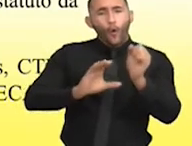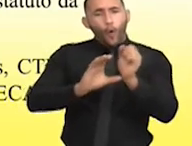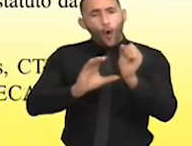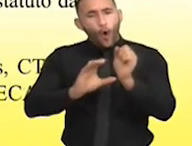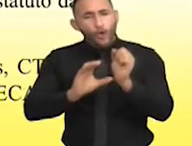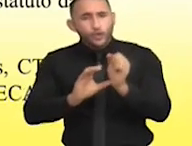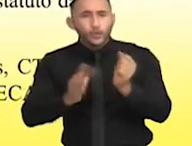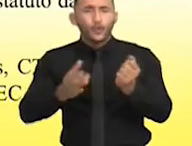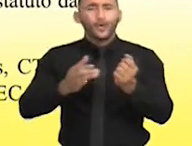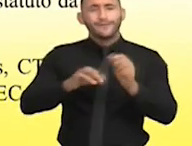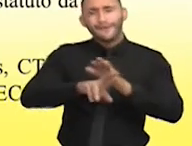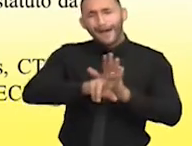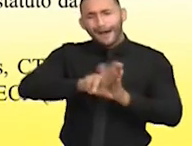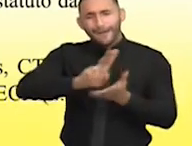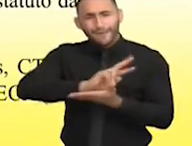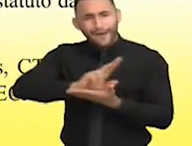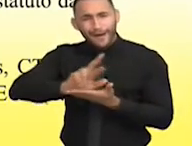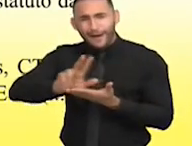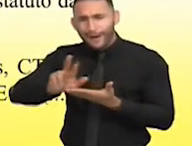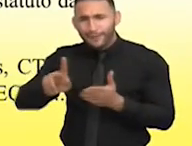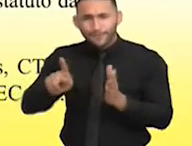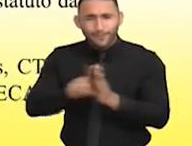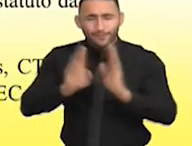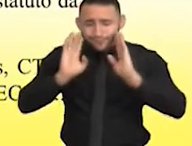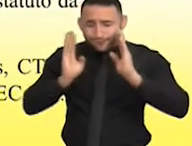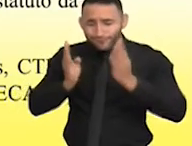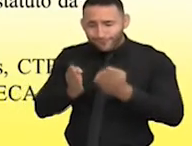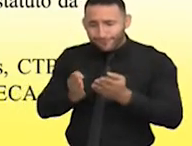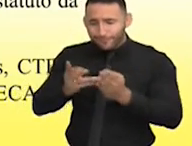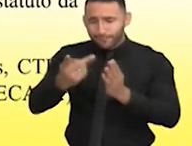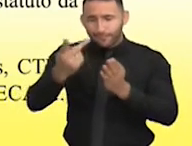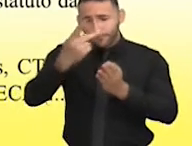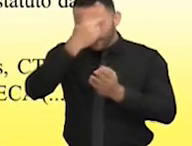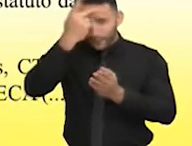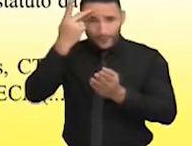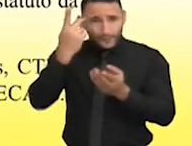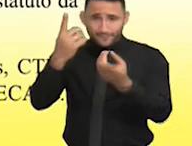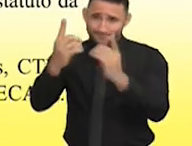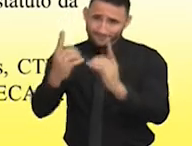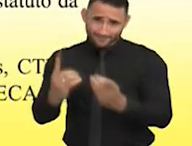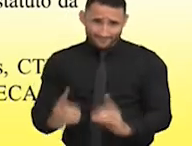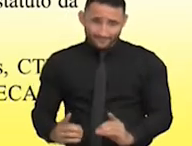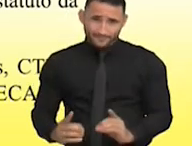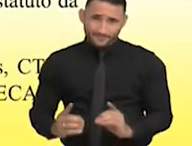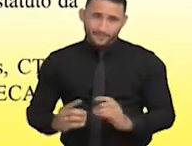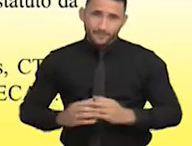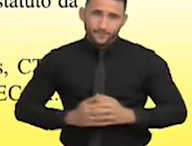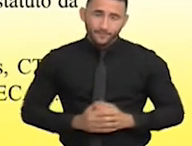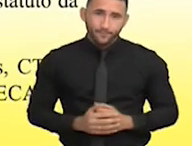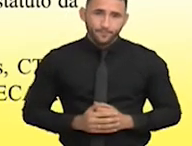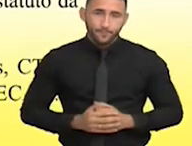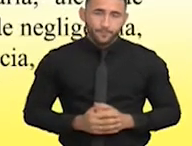leis ordinárias, que vão tratar de uma maneira direta ou indireta sobre direitos da pessoa com deficiência.